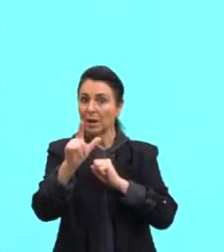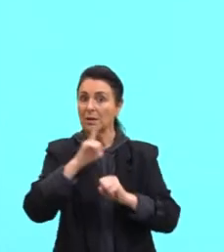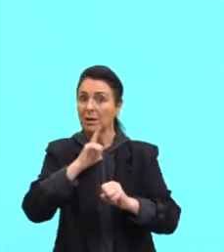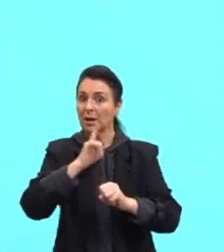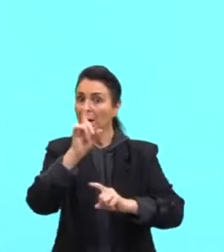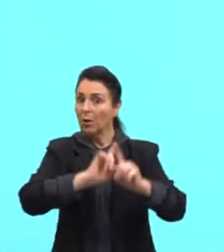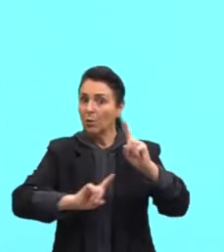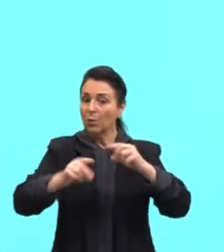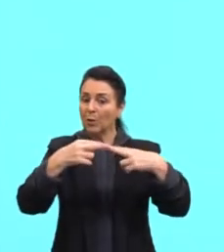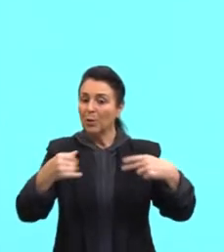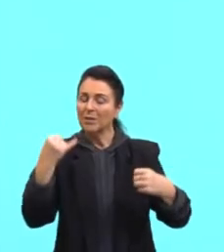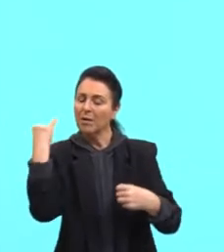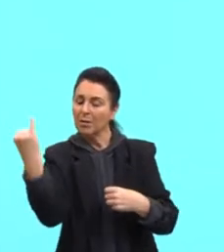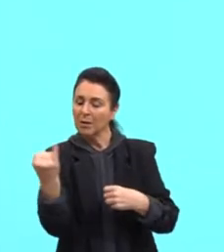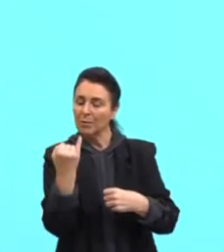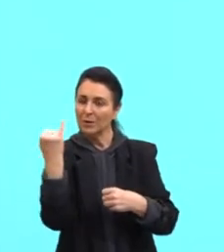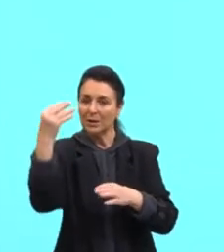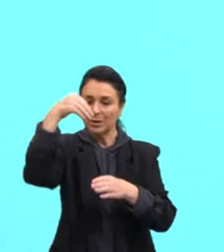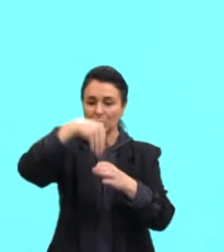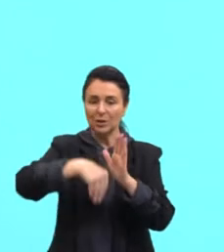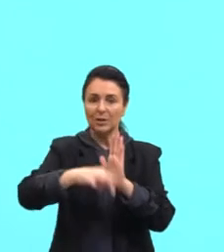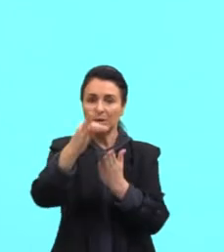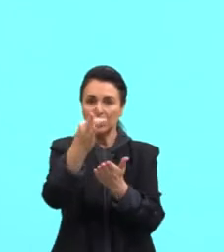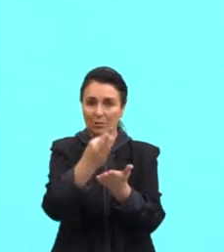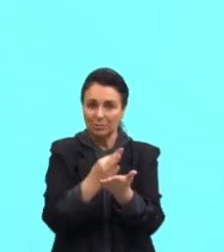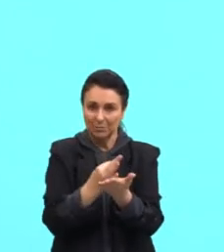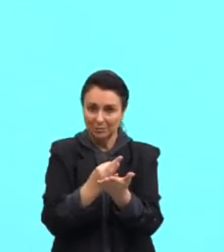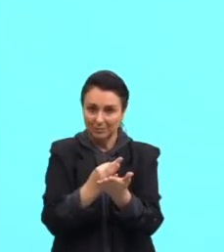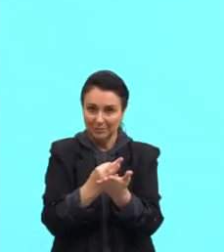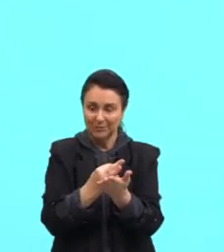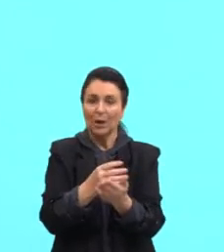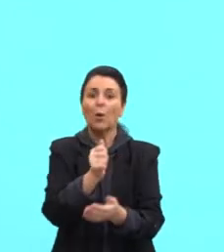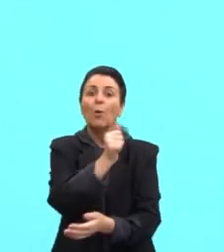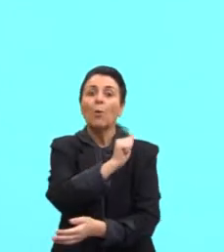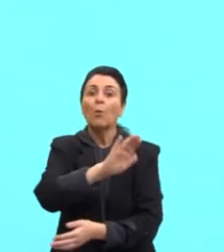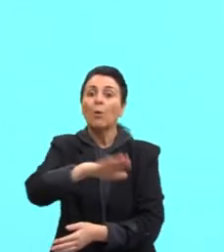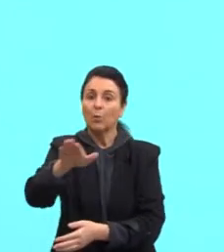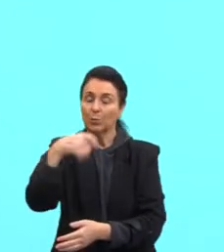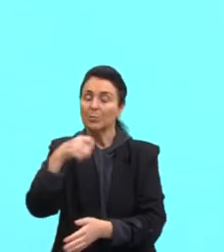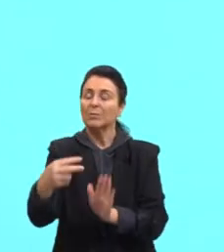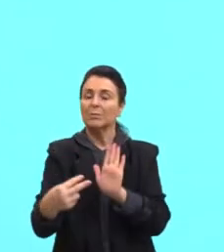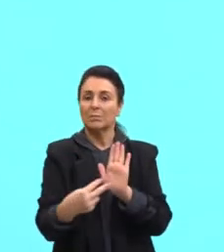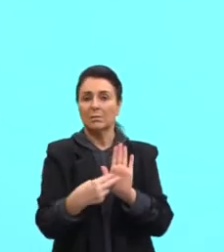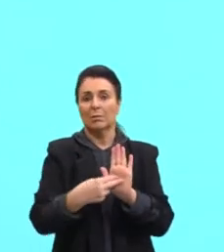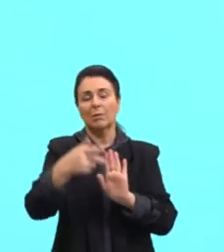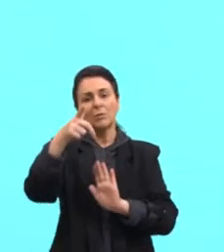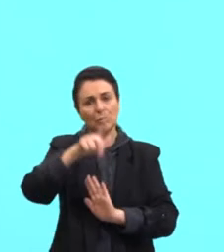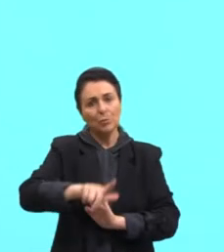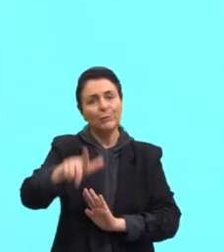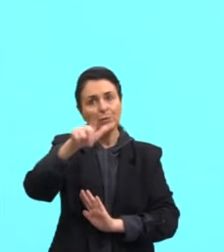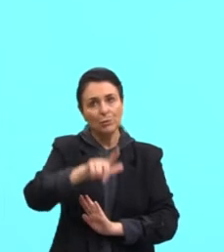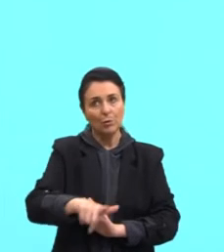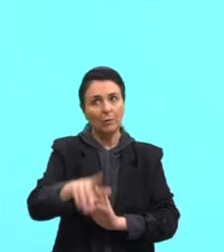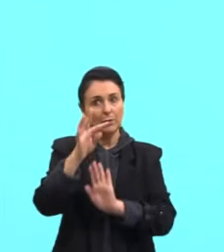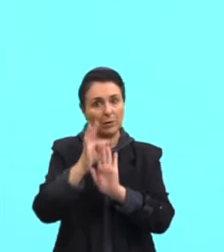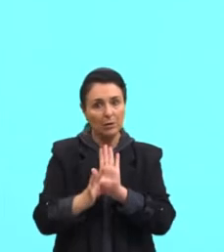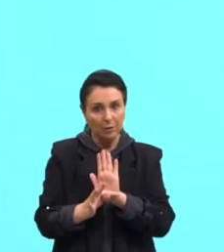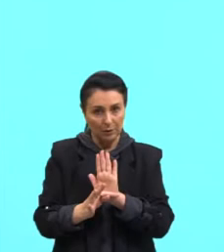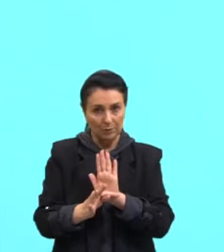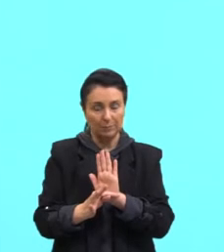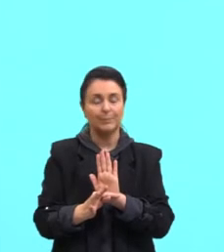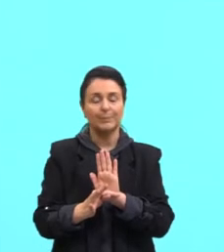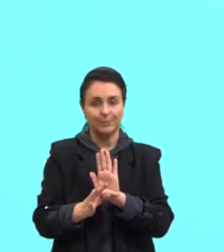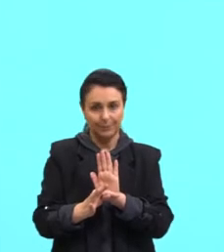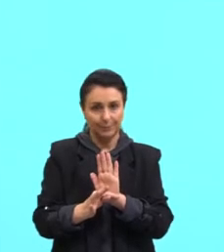Então, é isso que o aluno também tem que ficar atento, ok? Ela se repete algumas vezes ao longo do texto, ok? E